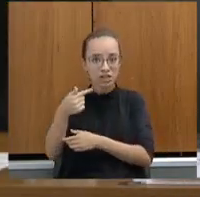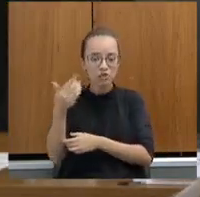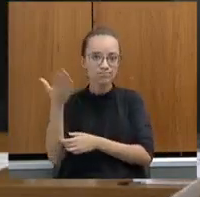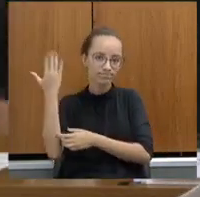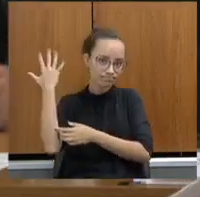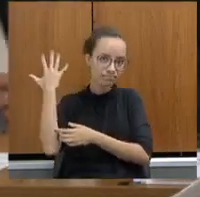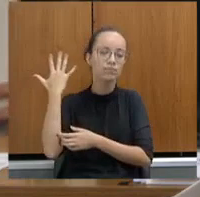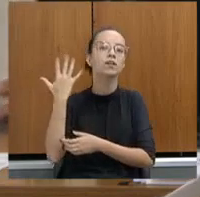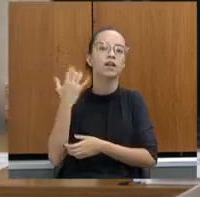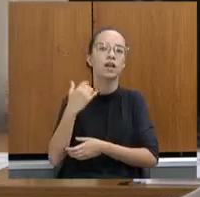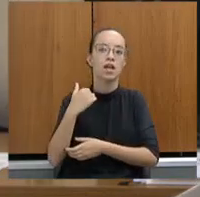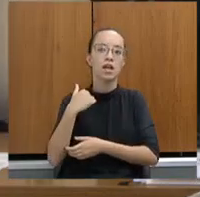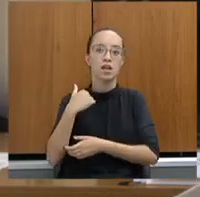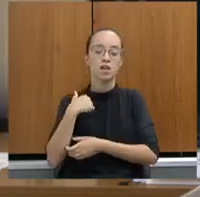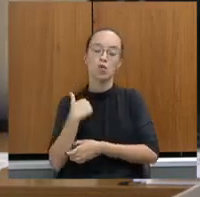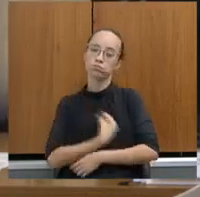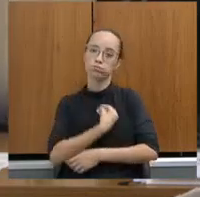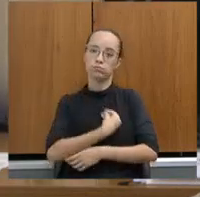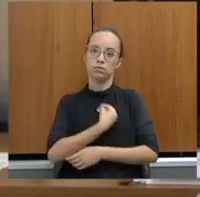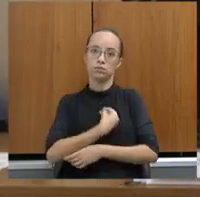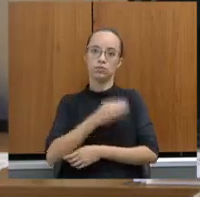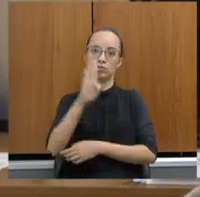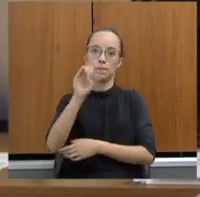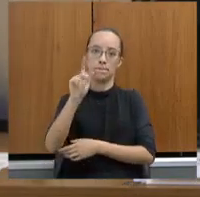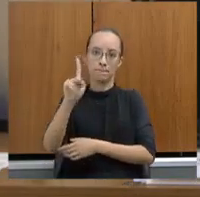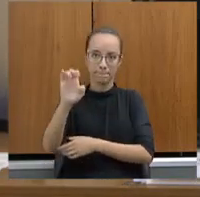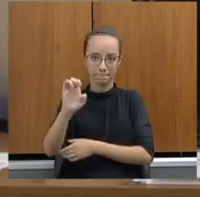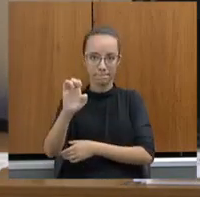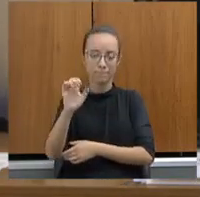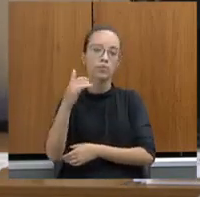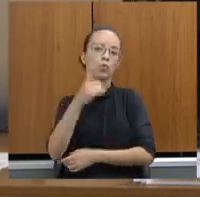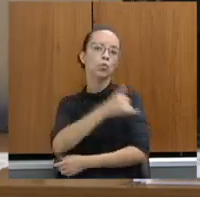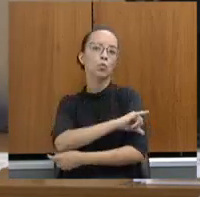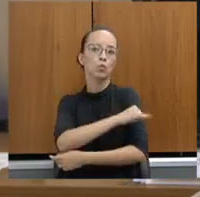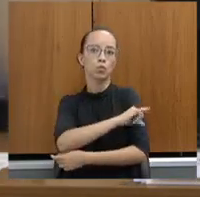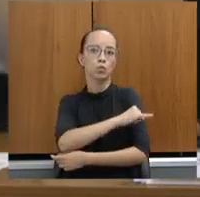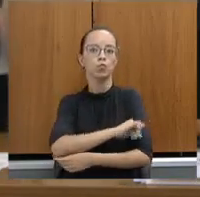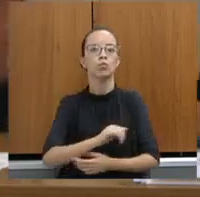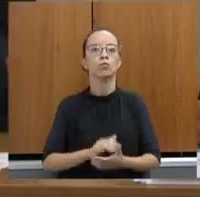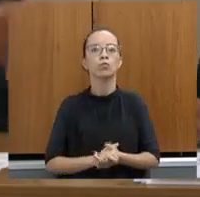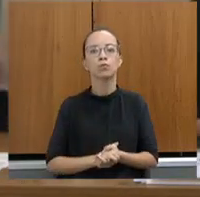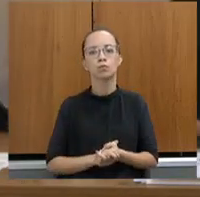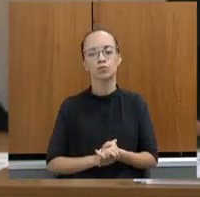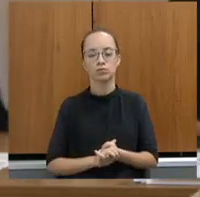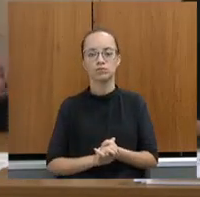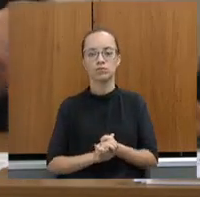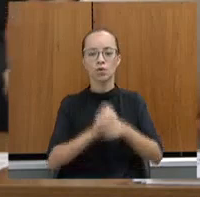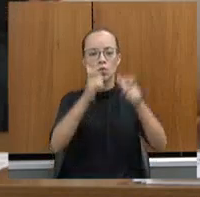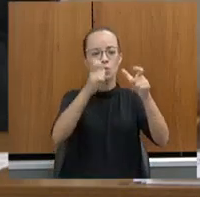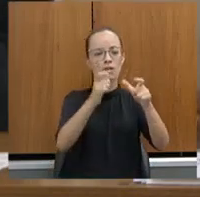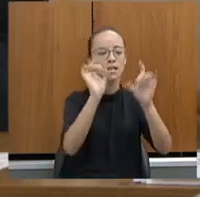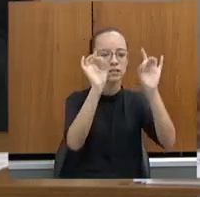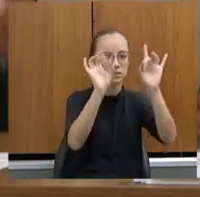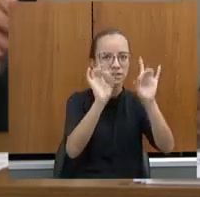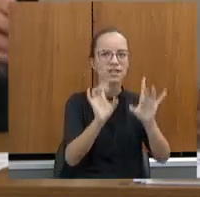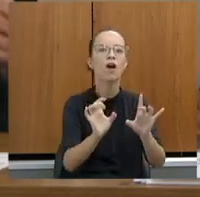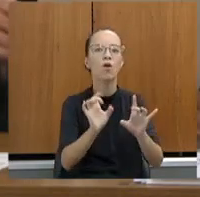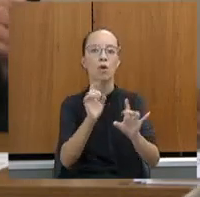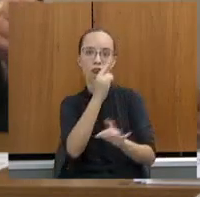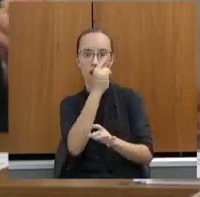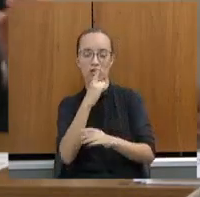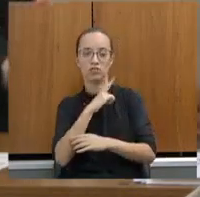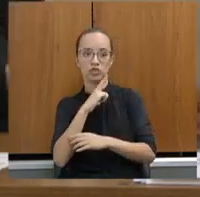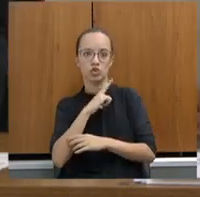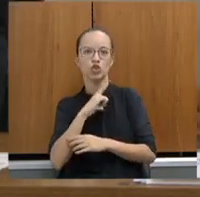fazia a instrução no BOAP do Rio. E, obviamente, que uma unidade especial, uma unidade de elite, uma tropa de